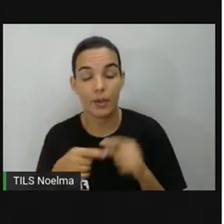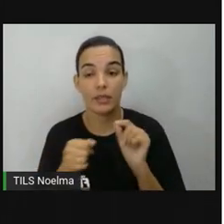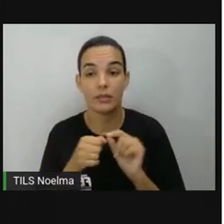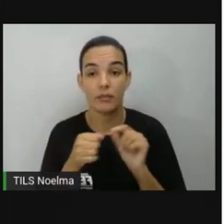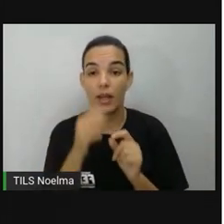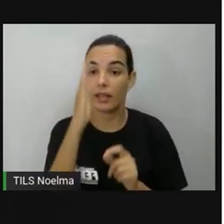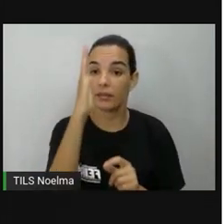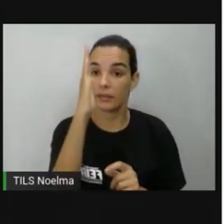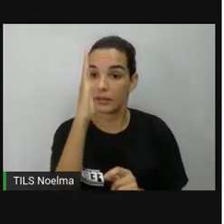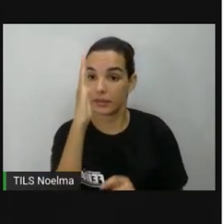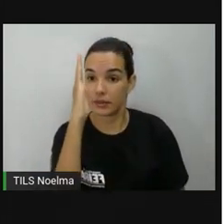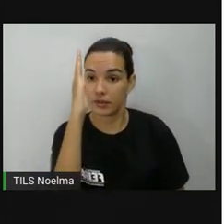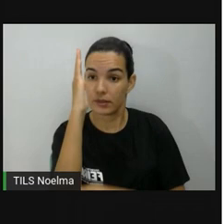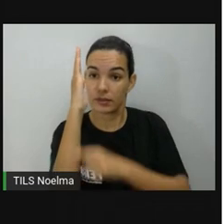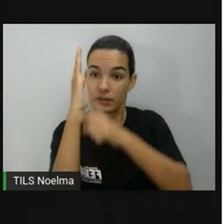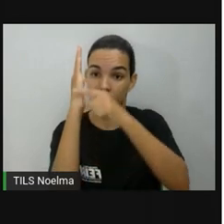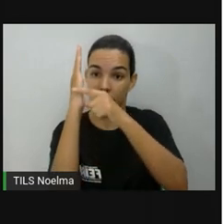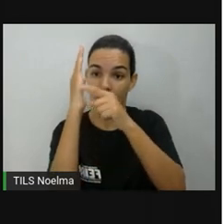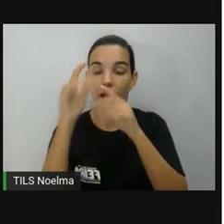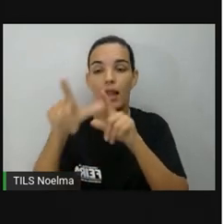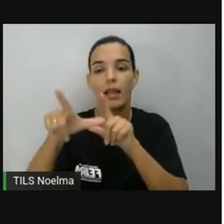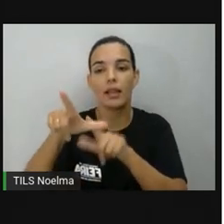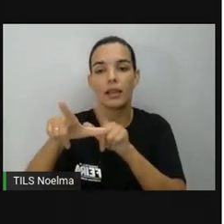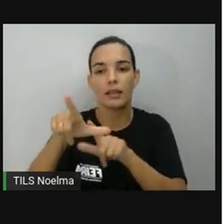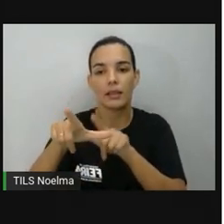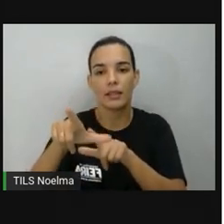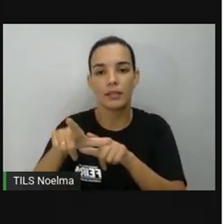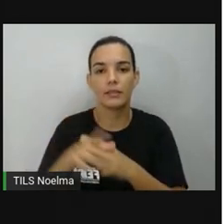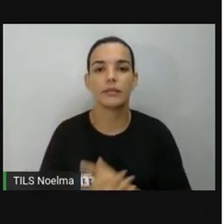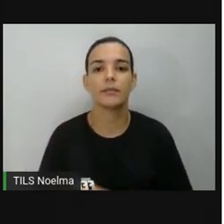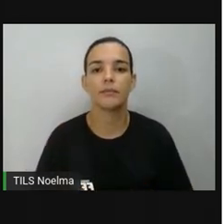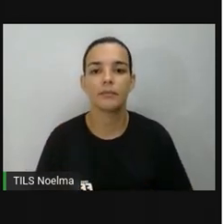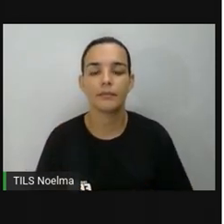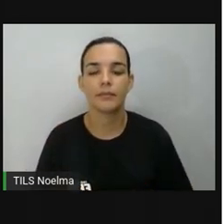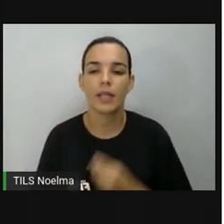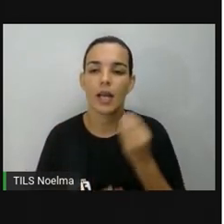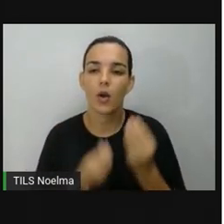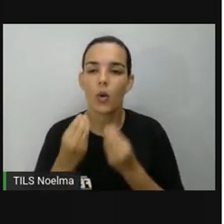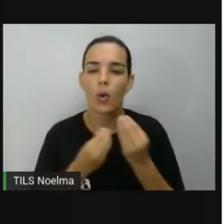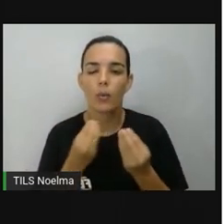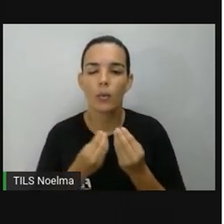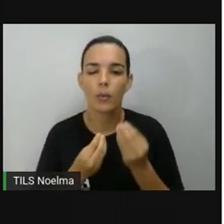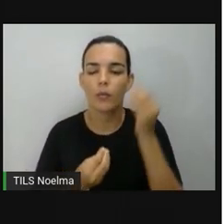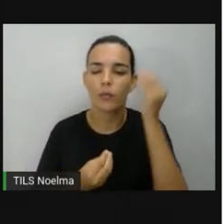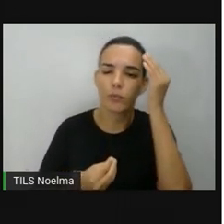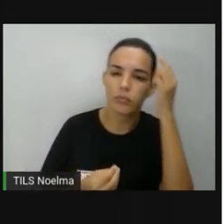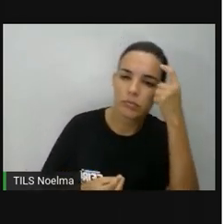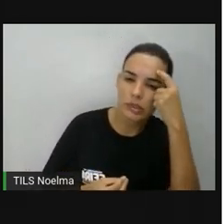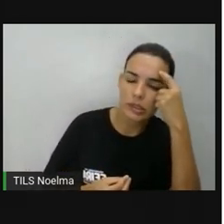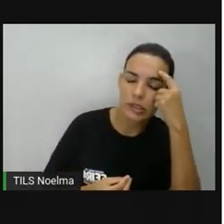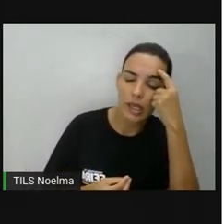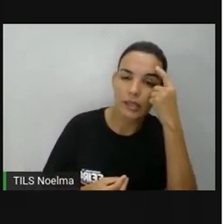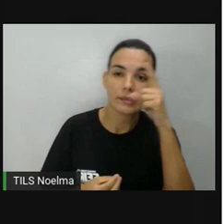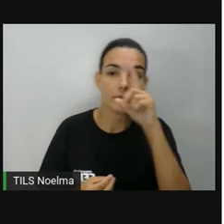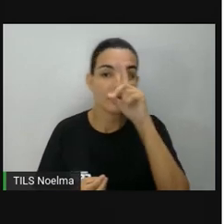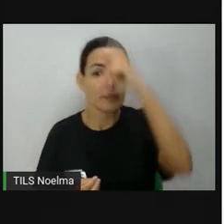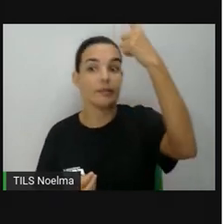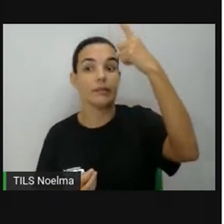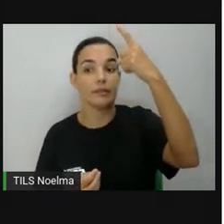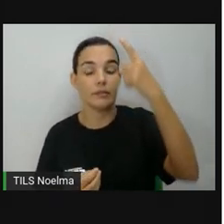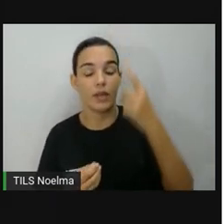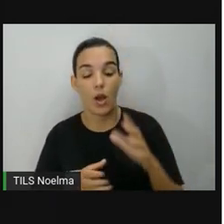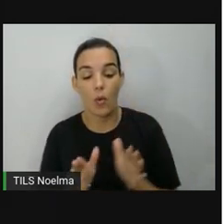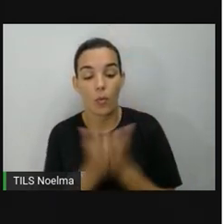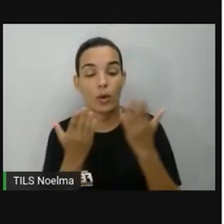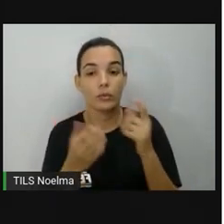E depois as letras do alfabeto. Isso servirá para o segundo jogador tentar adivinhar onde está dando